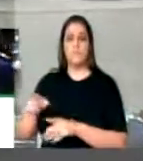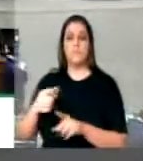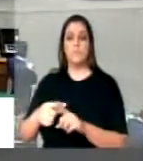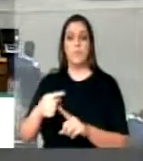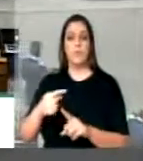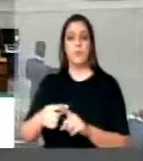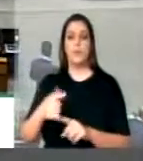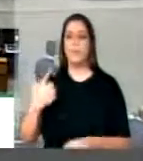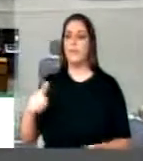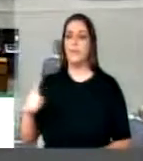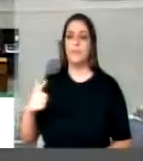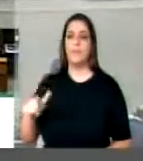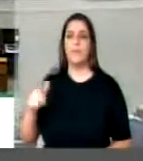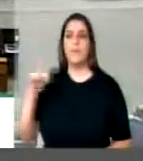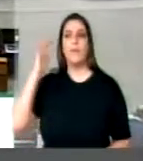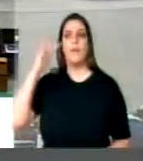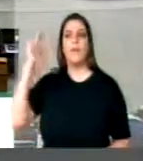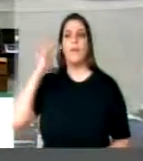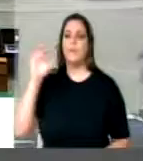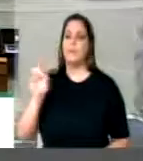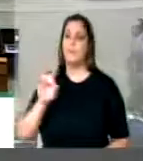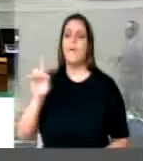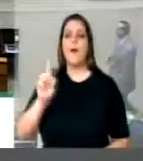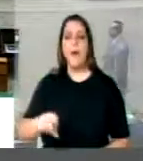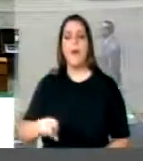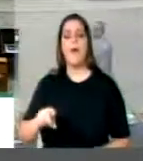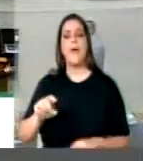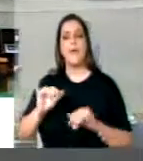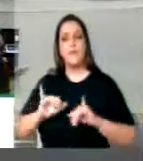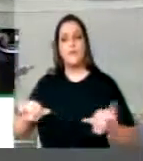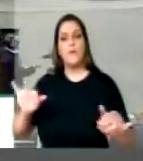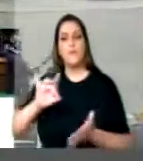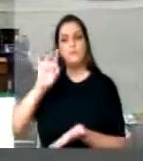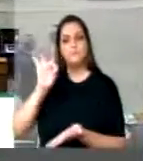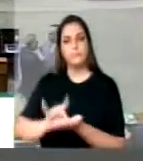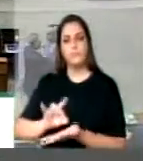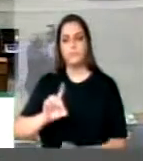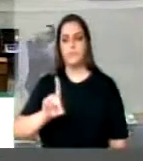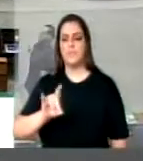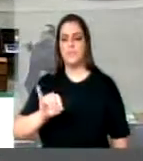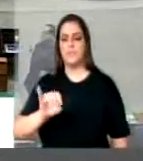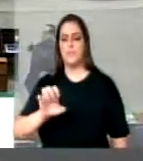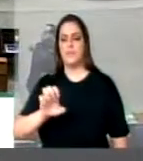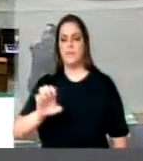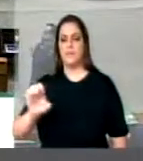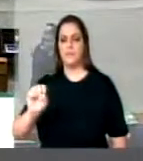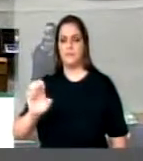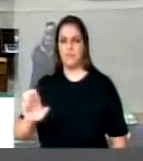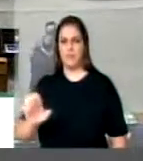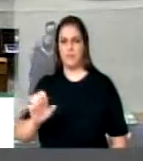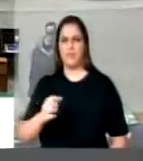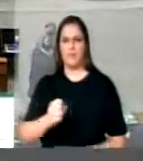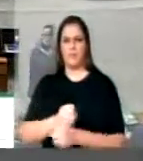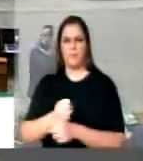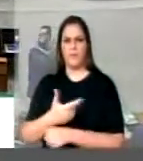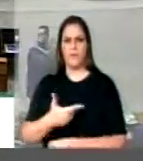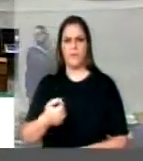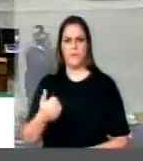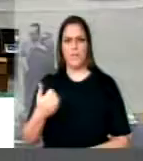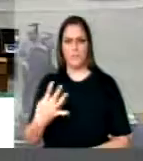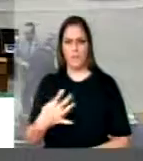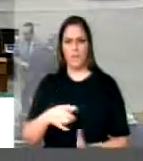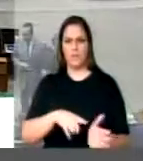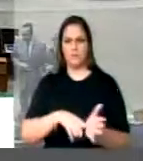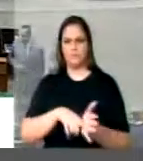dados oficiais. Em 2014, um levantamento feito pelo Tiesi, demonstrou que os